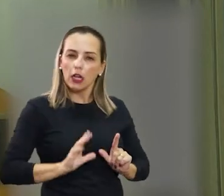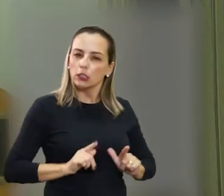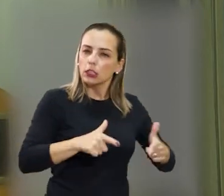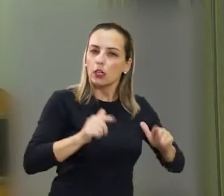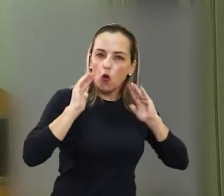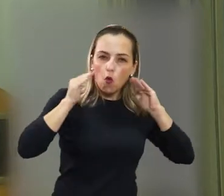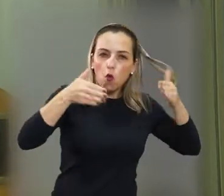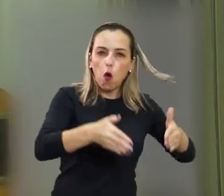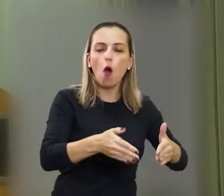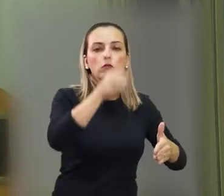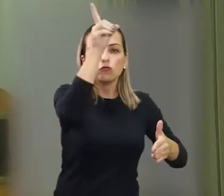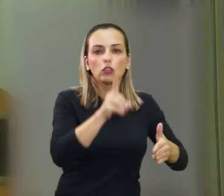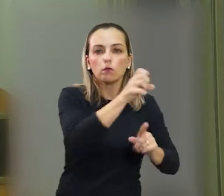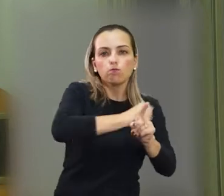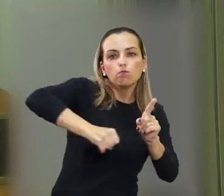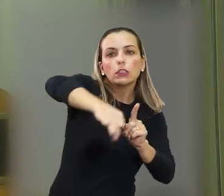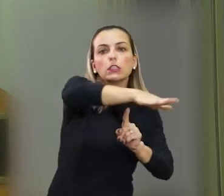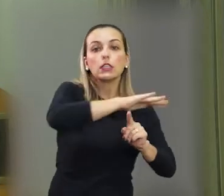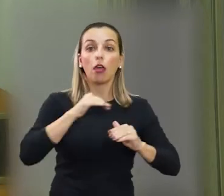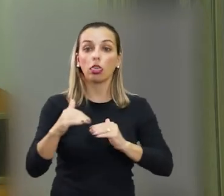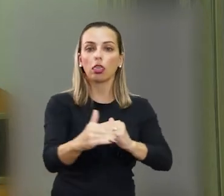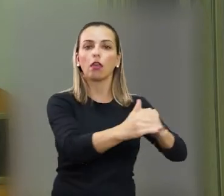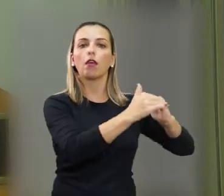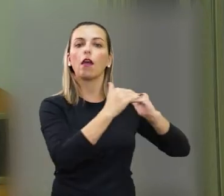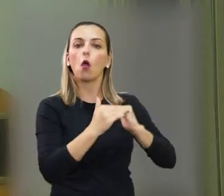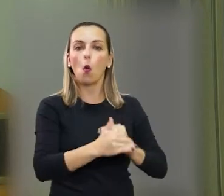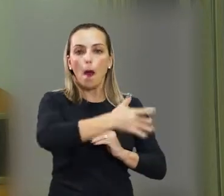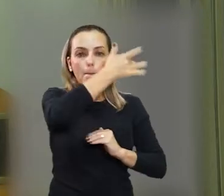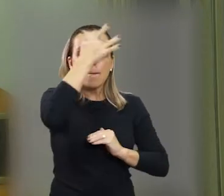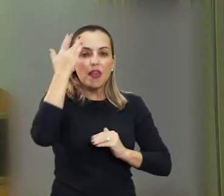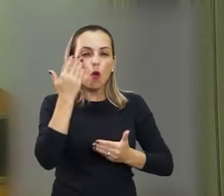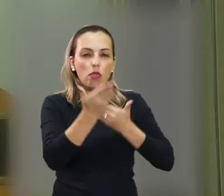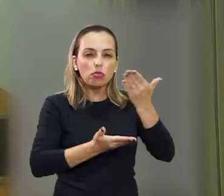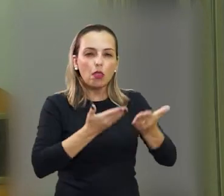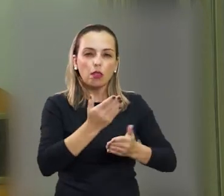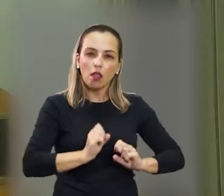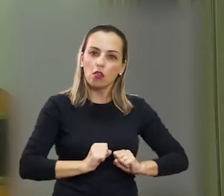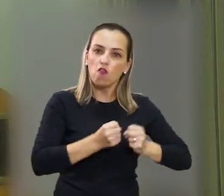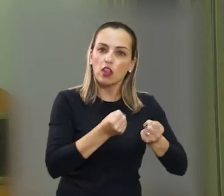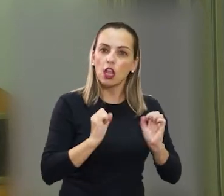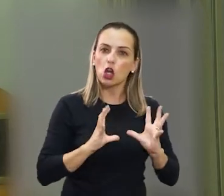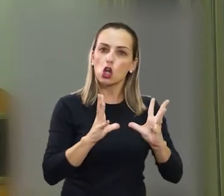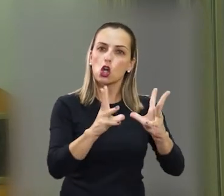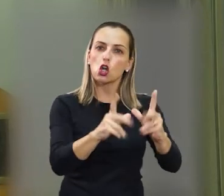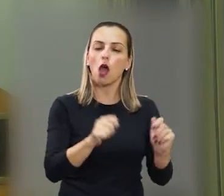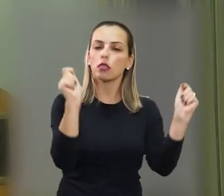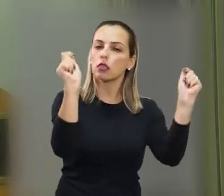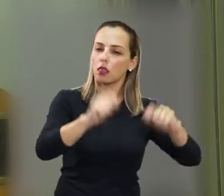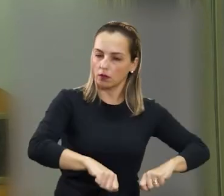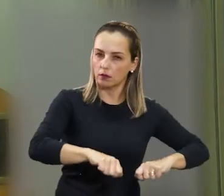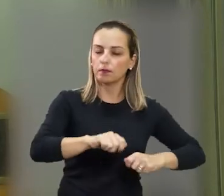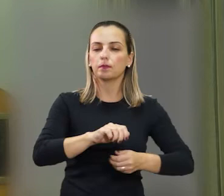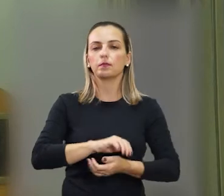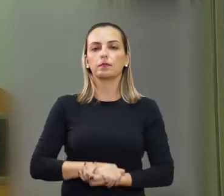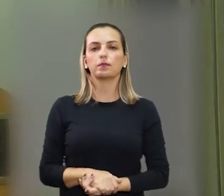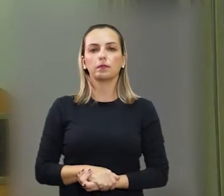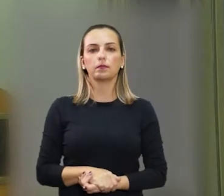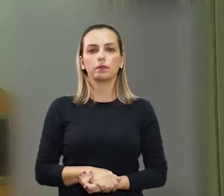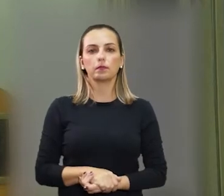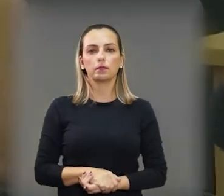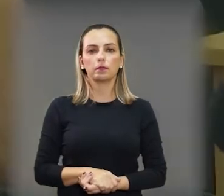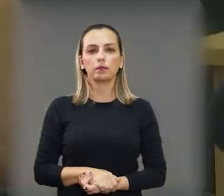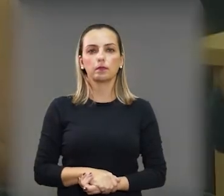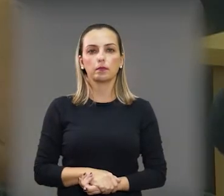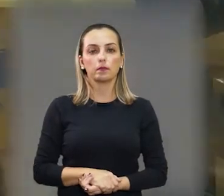direito de uma sociedade equânime, uma sociedade que trate as pessoas e defenda-as em todas as suas necessidades de